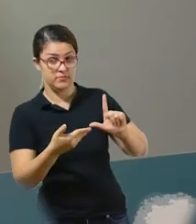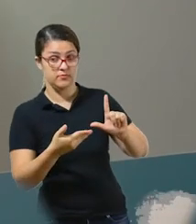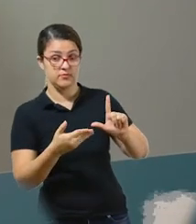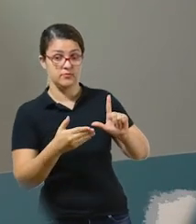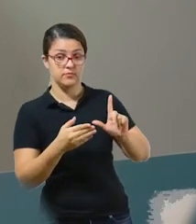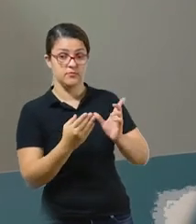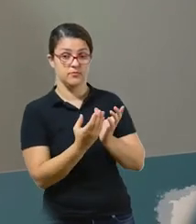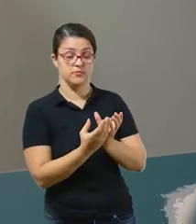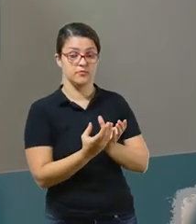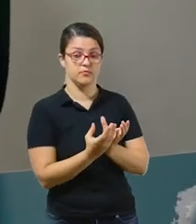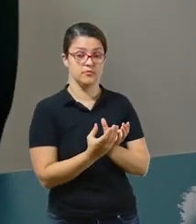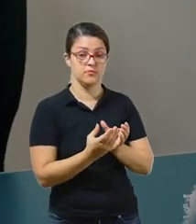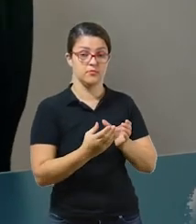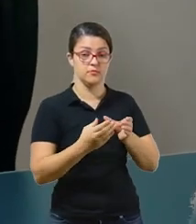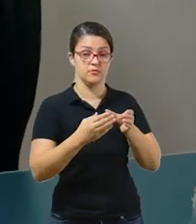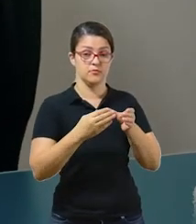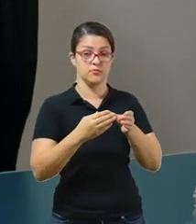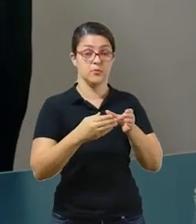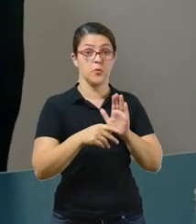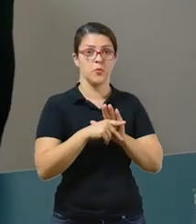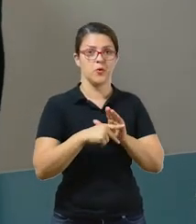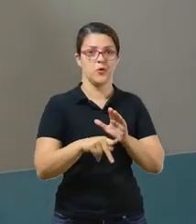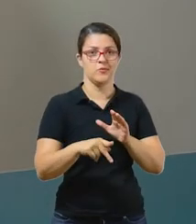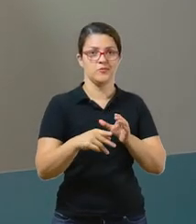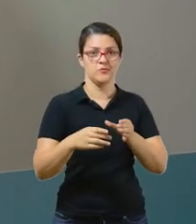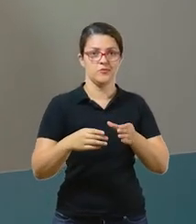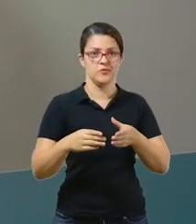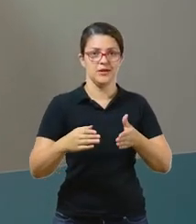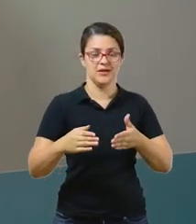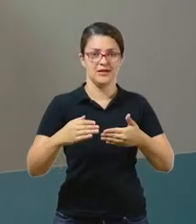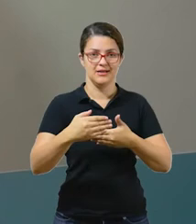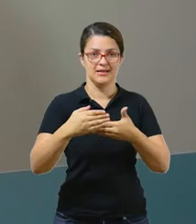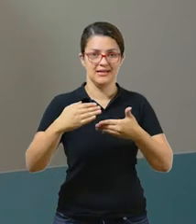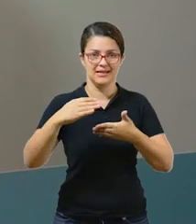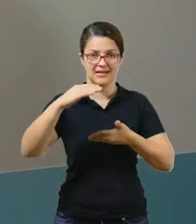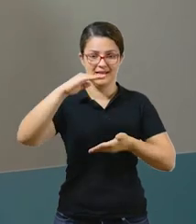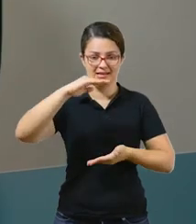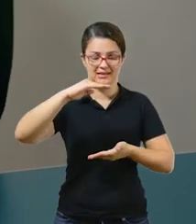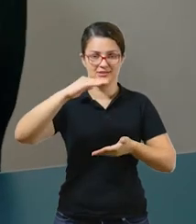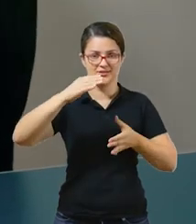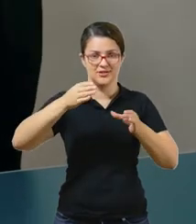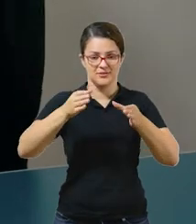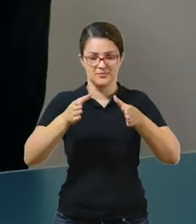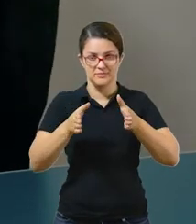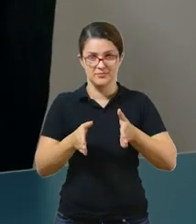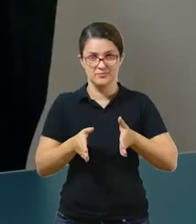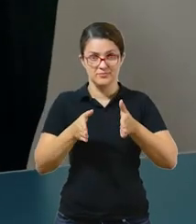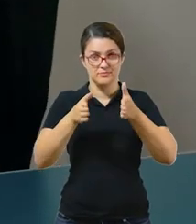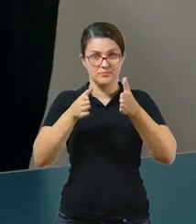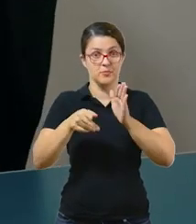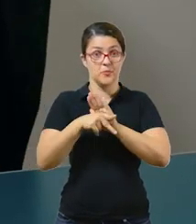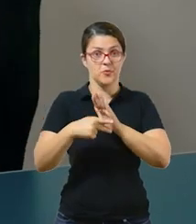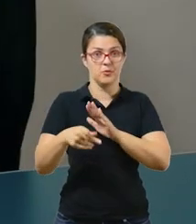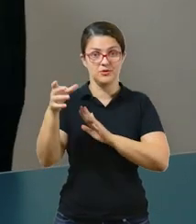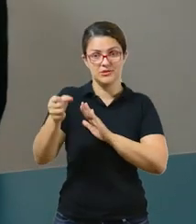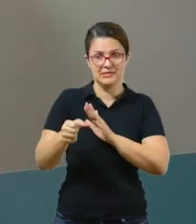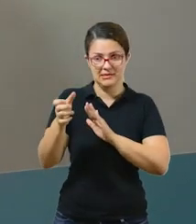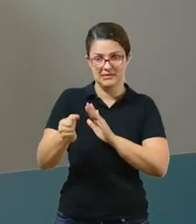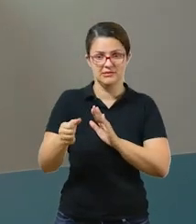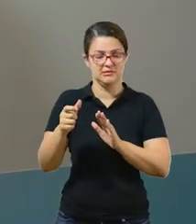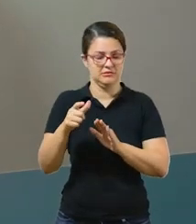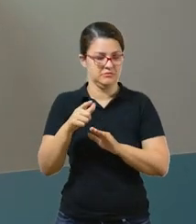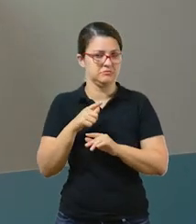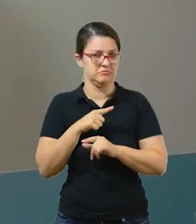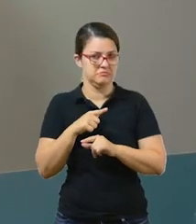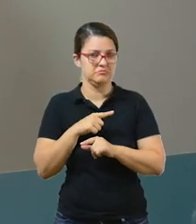jardim suspenso foi feito com caixas de leite. Olha só que interessante, aquelas caixas de leite que você tem na sua casa, você